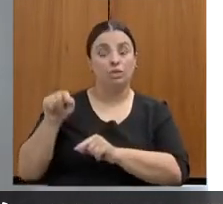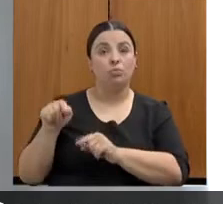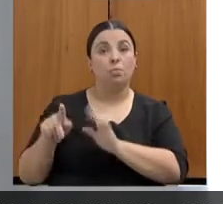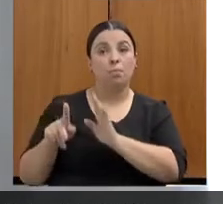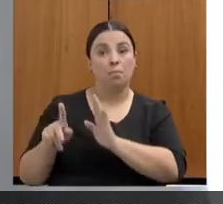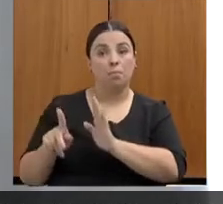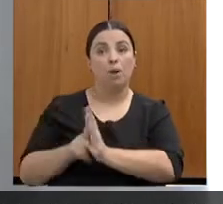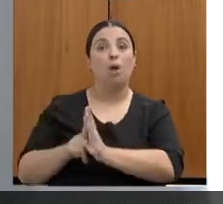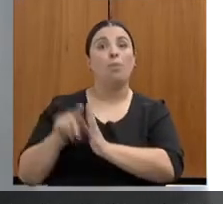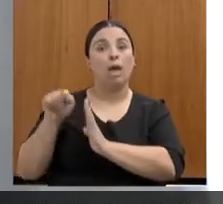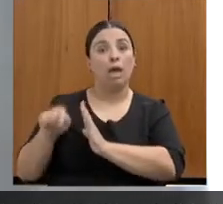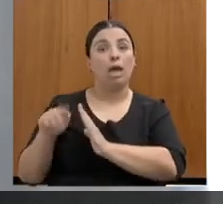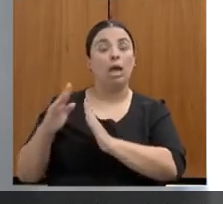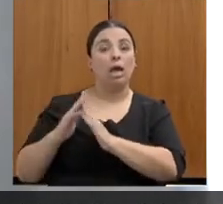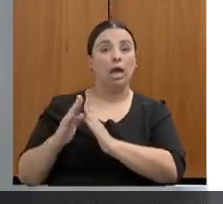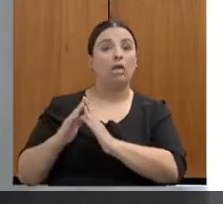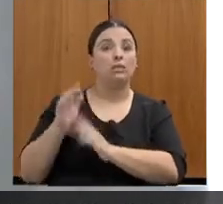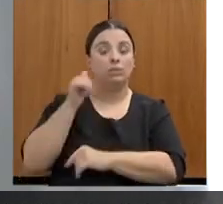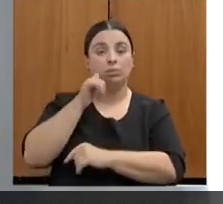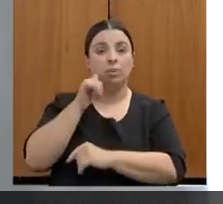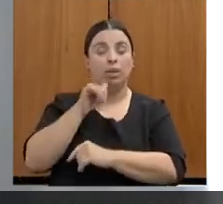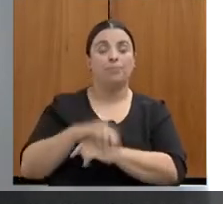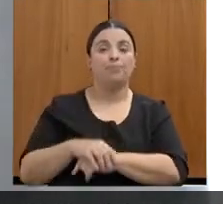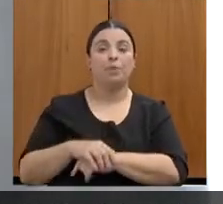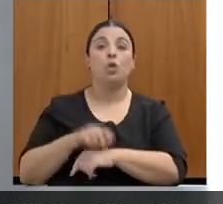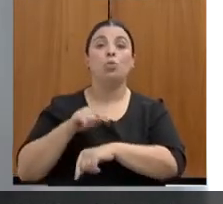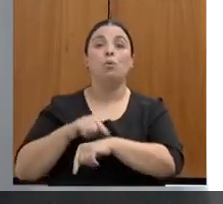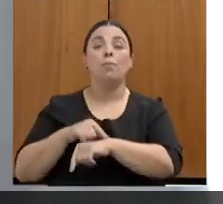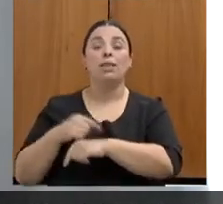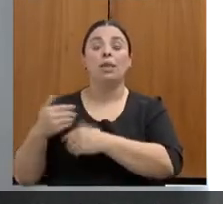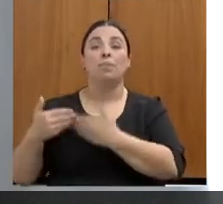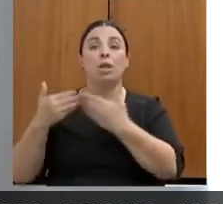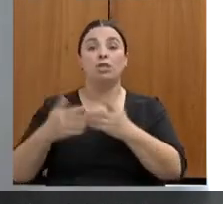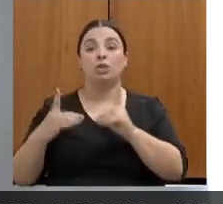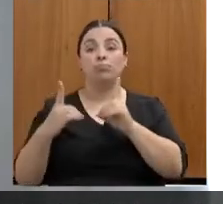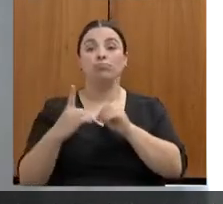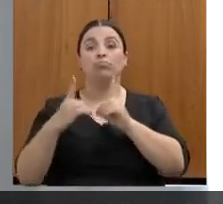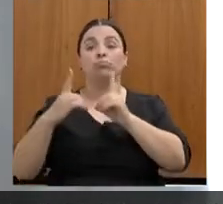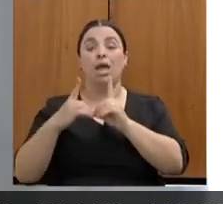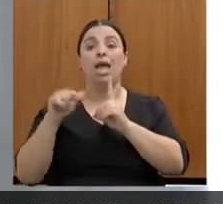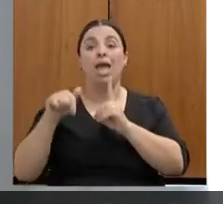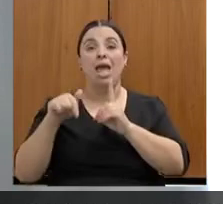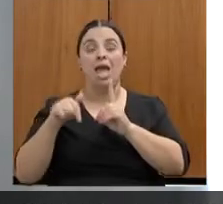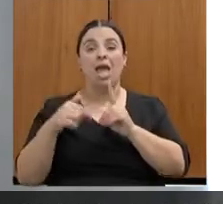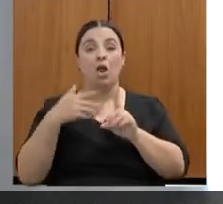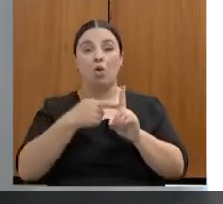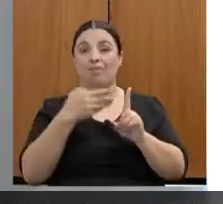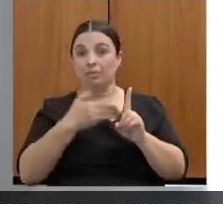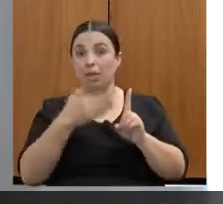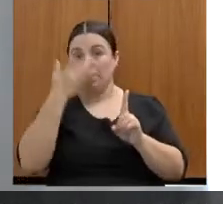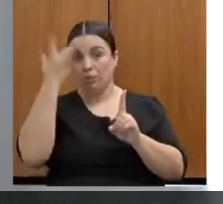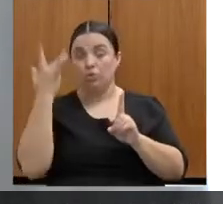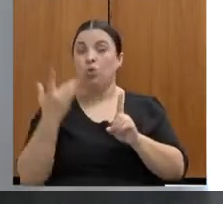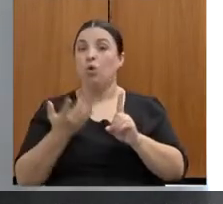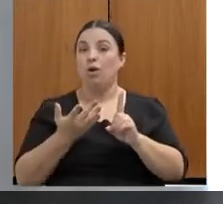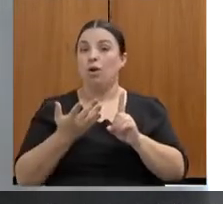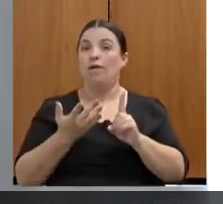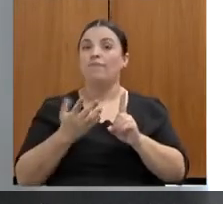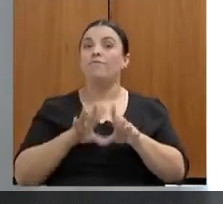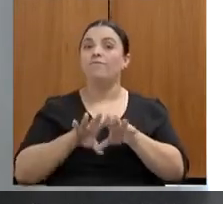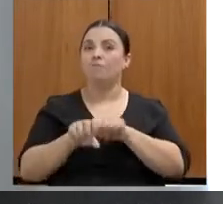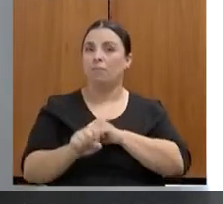Quando a mulher vai fazer o registro da ocorrência, ela conversa com um servidor, que é um servidor que tem formação em psicologia,